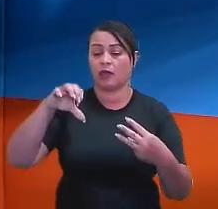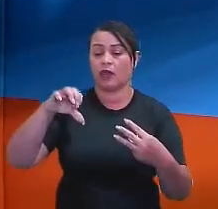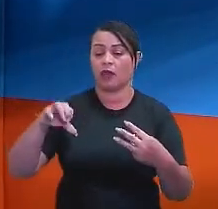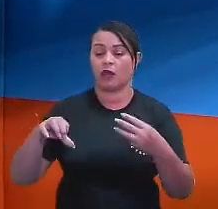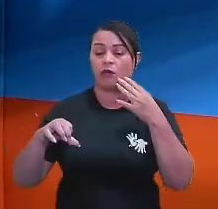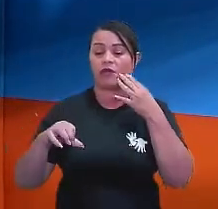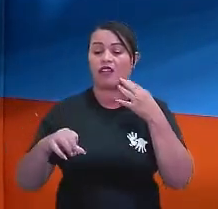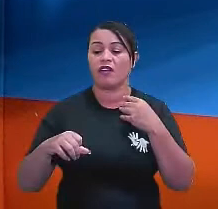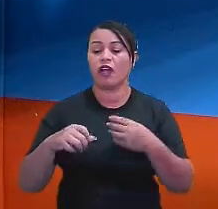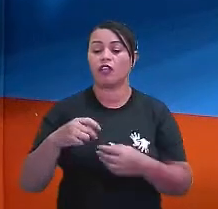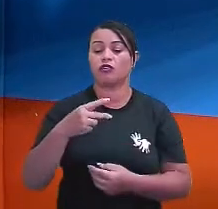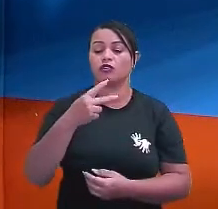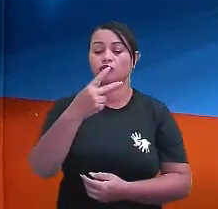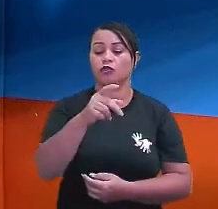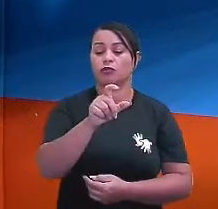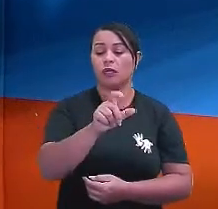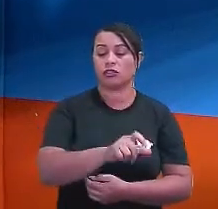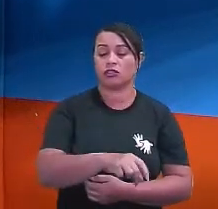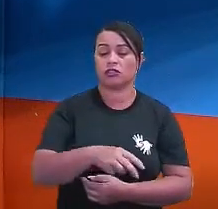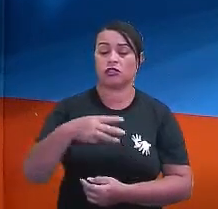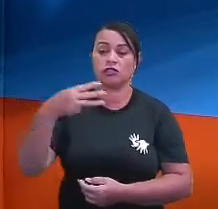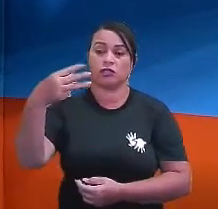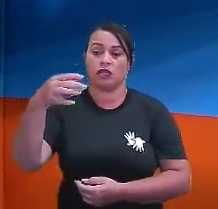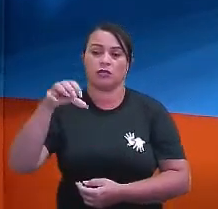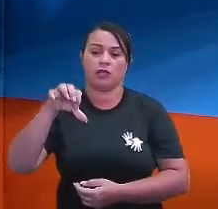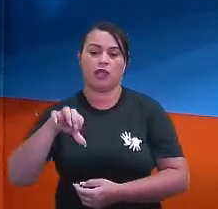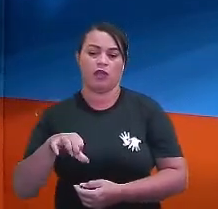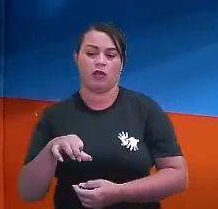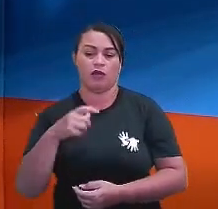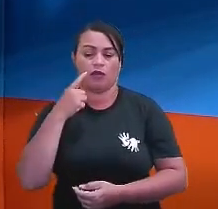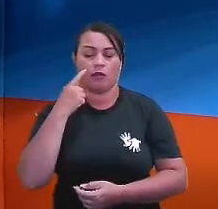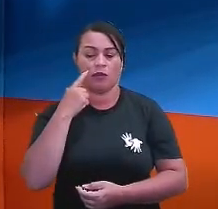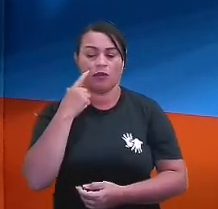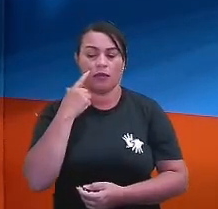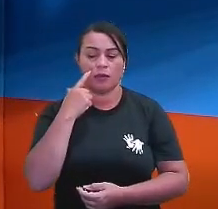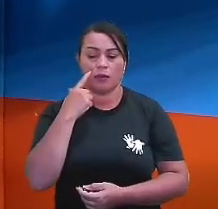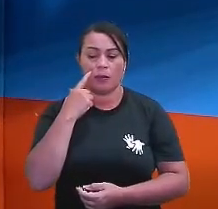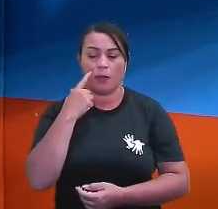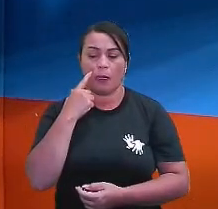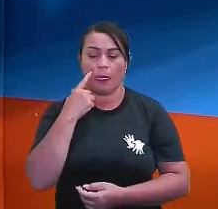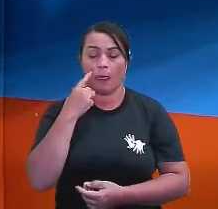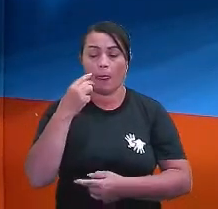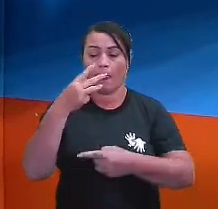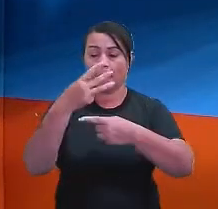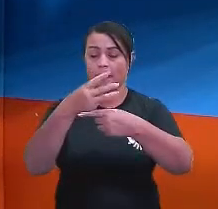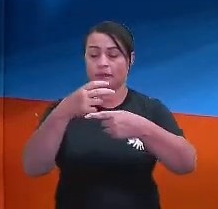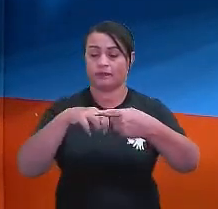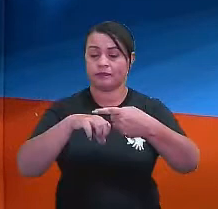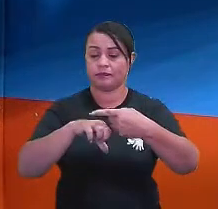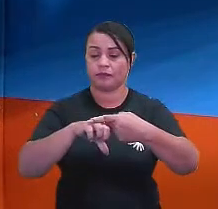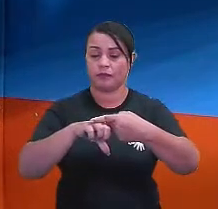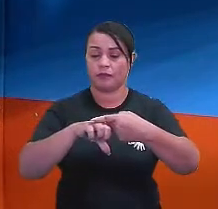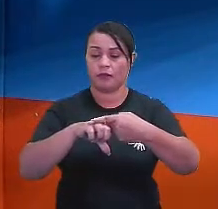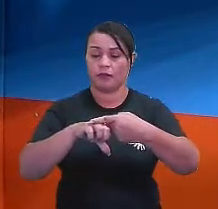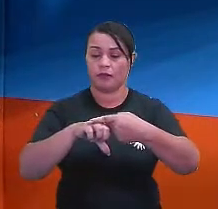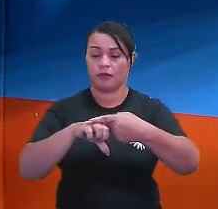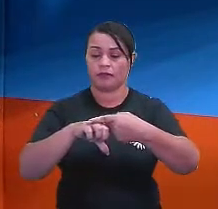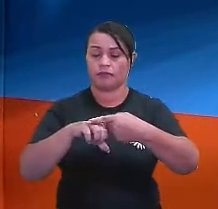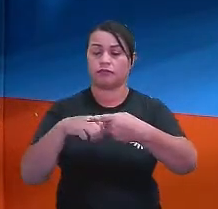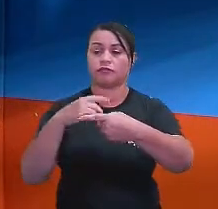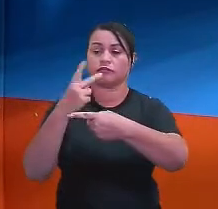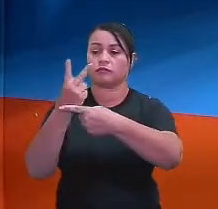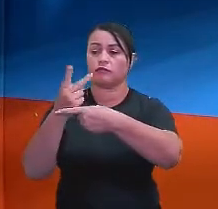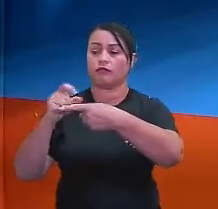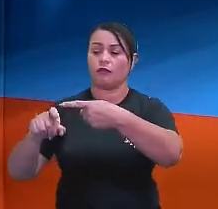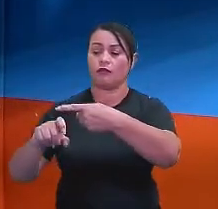vou fazer? Transformar na razão 3 está para 9, igual a 2 que